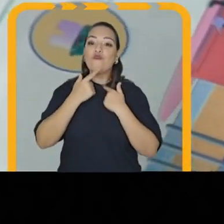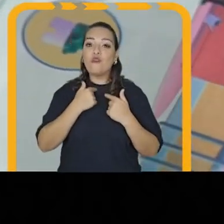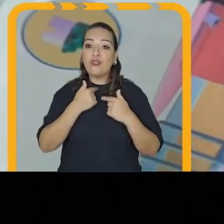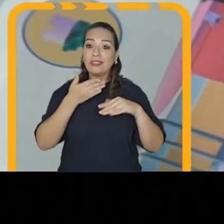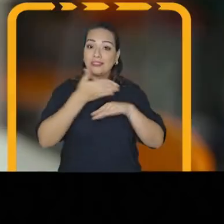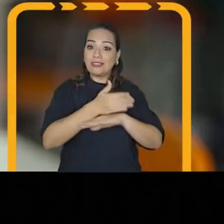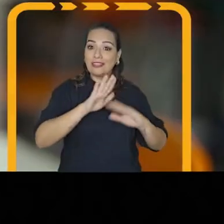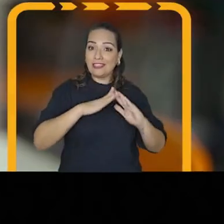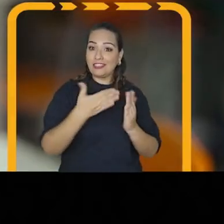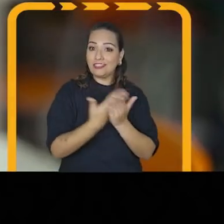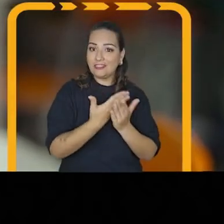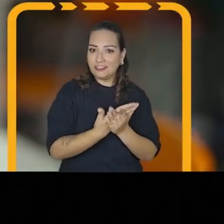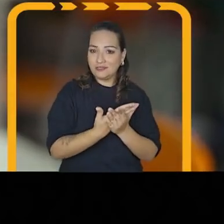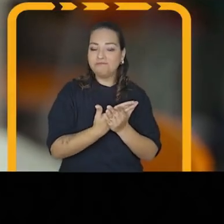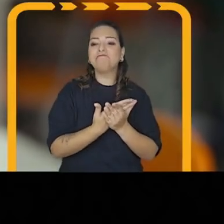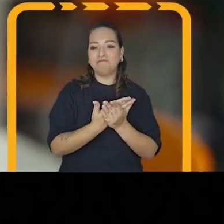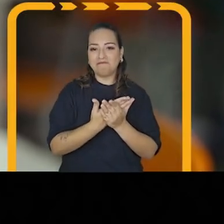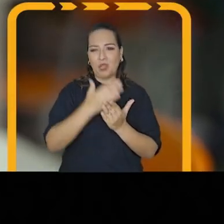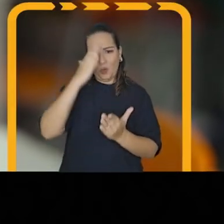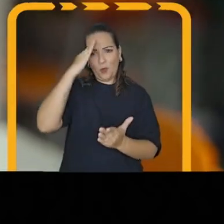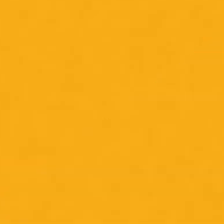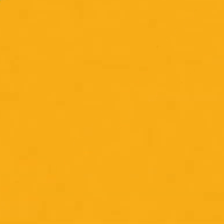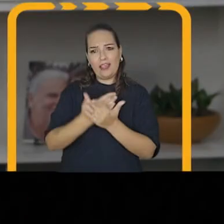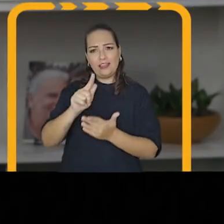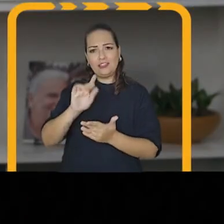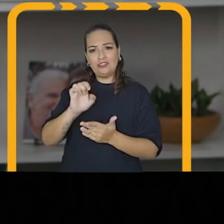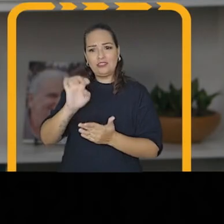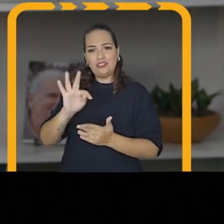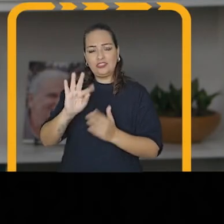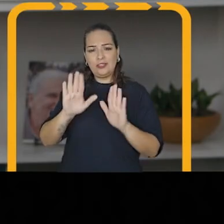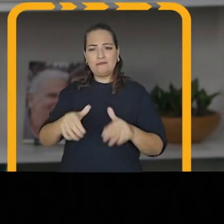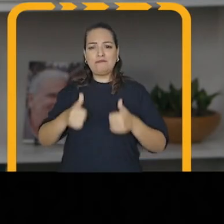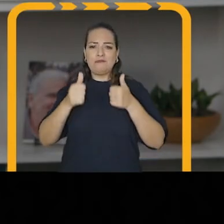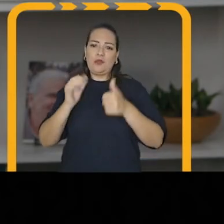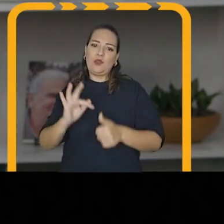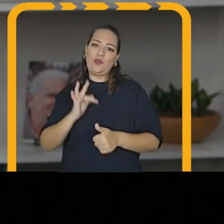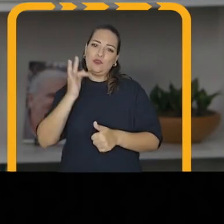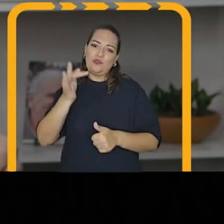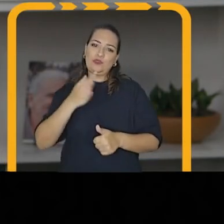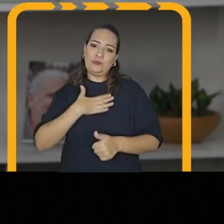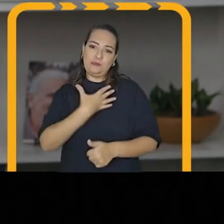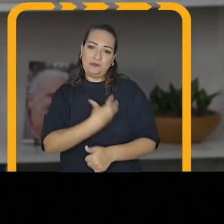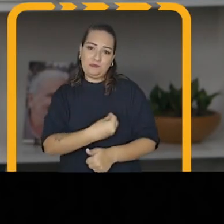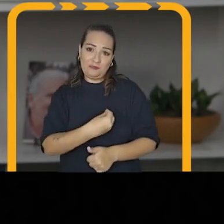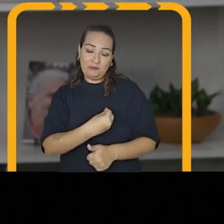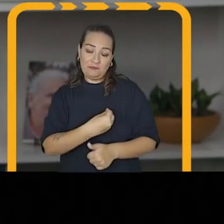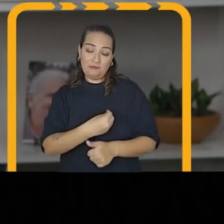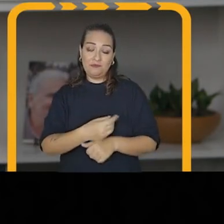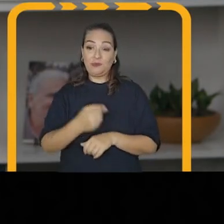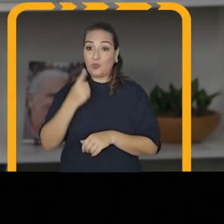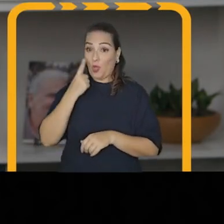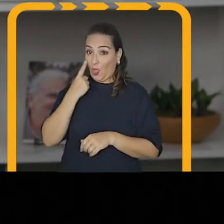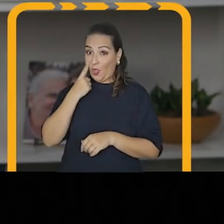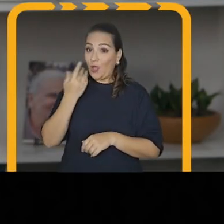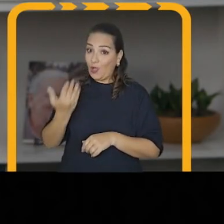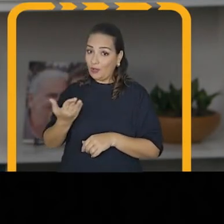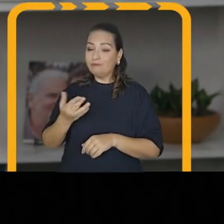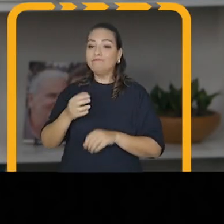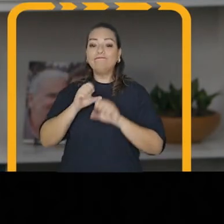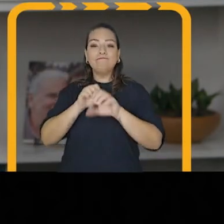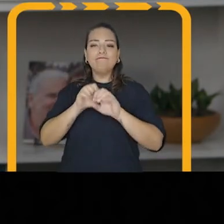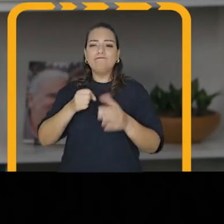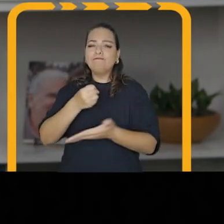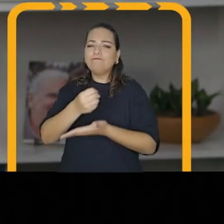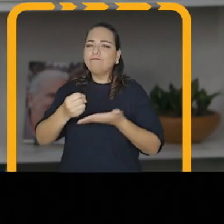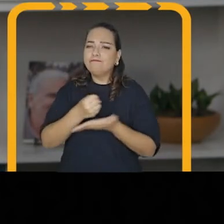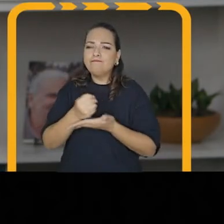vai sim preparar a minha filha para um futuro melhor. Olha, Graziella, a educação é a base de tudo. É onde tudo começa. E nós